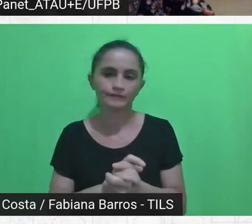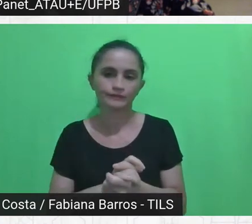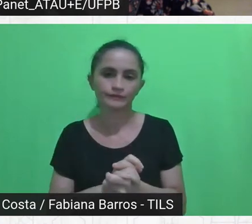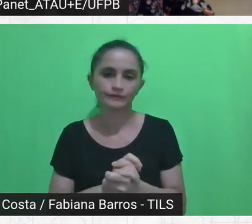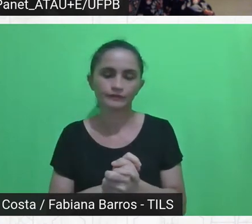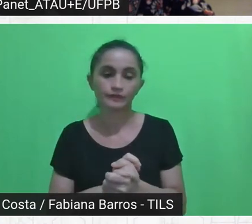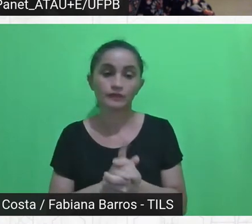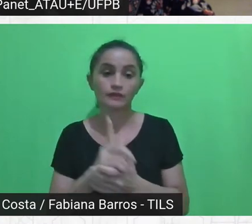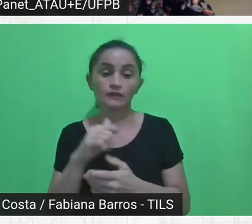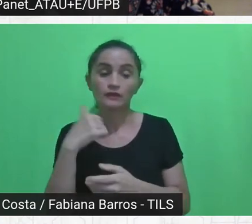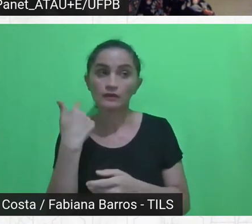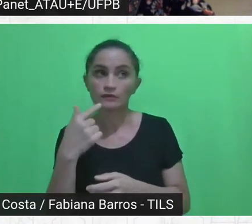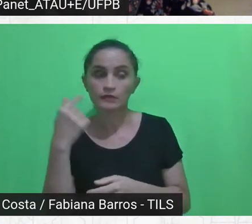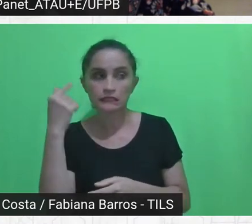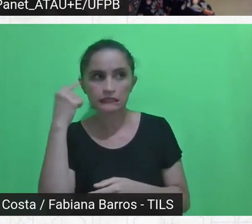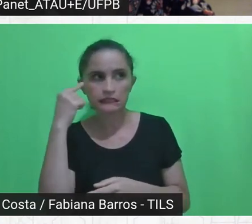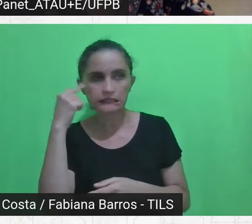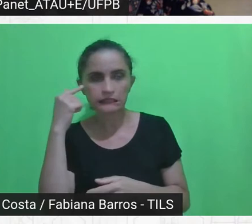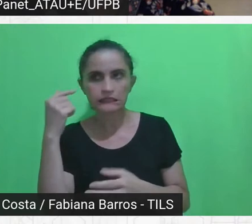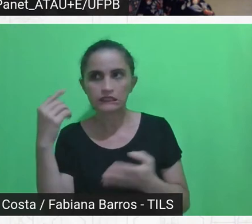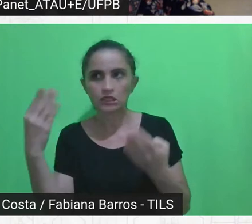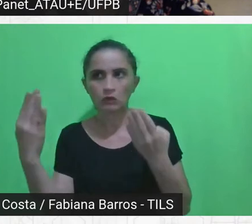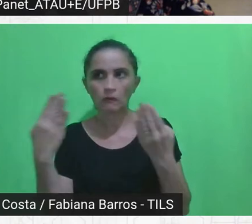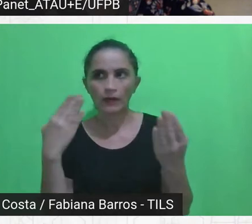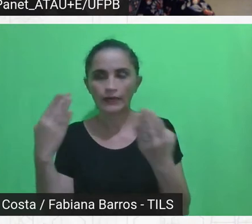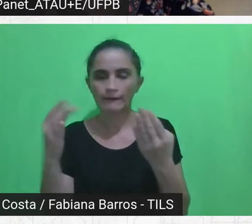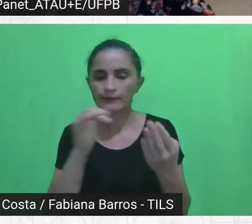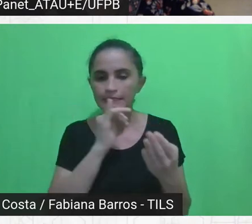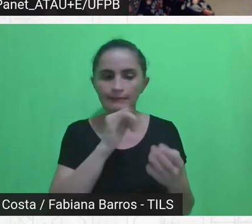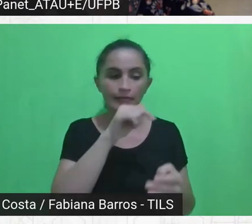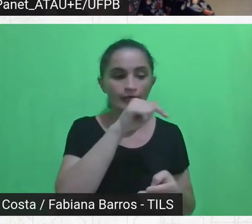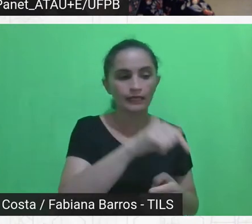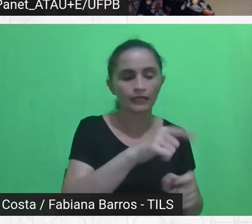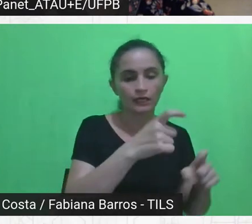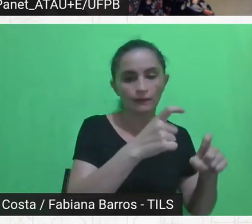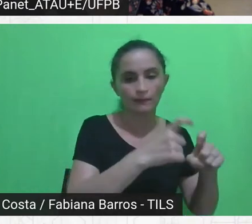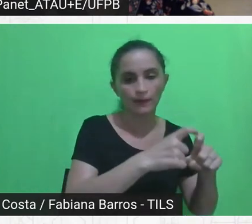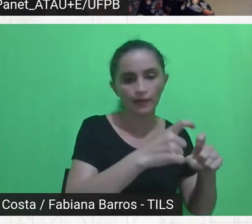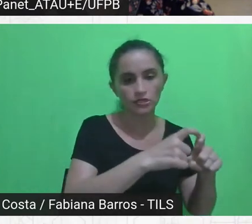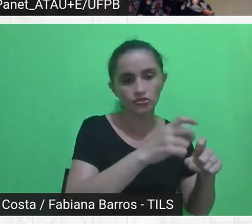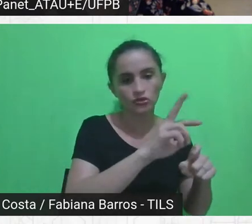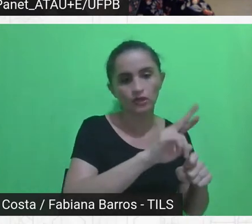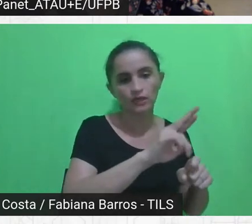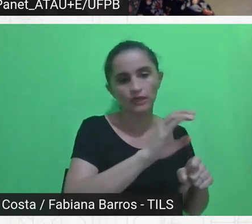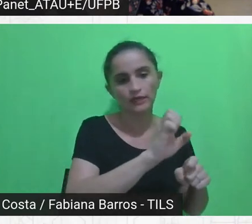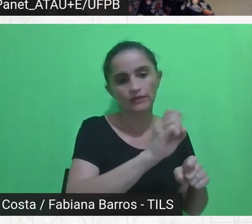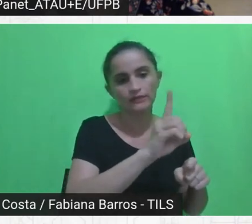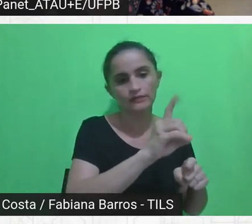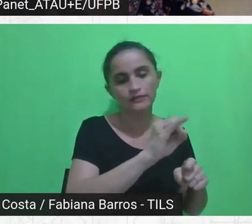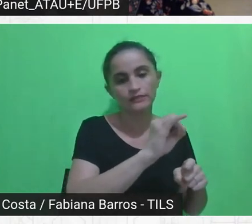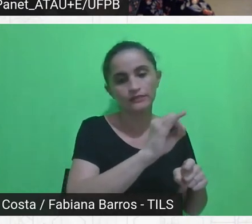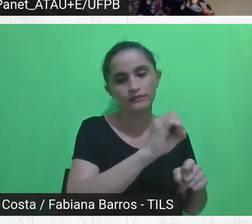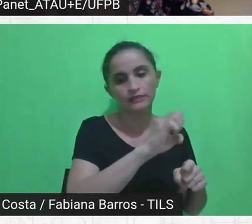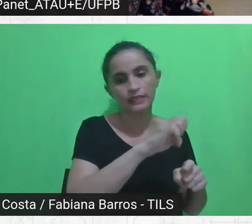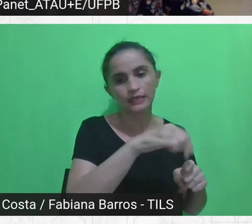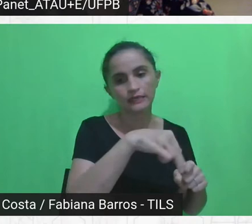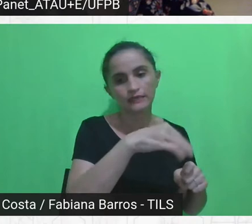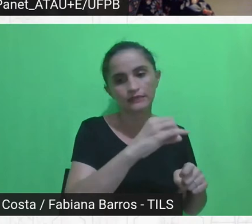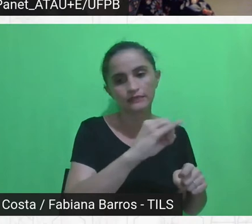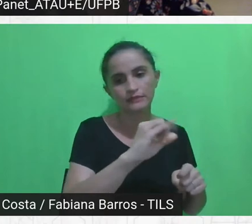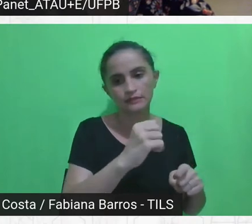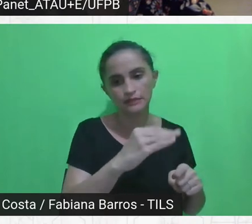gente for fazer um paralelo com a questão da saúde, na verdade, a residência, ela é reconhecida pela